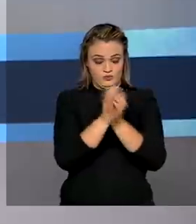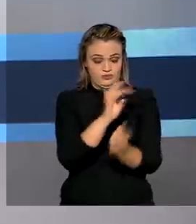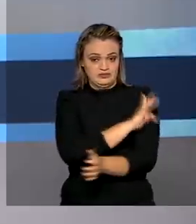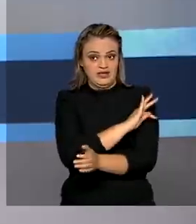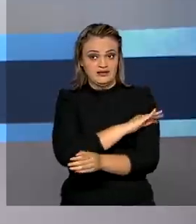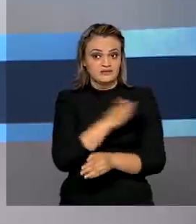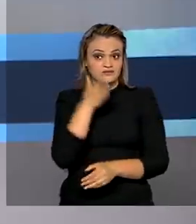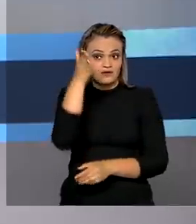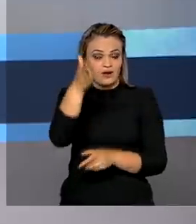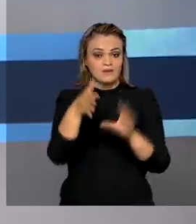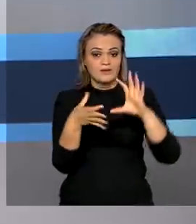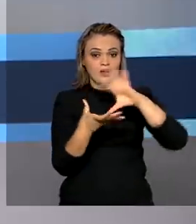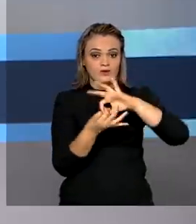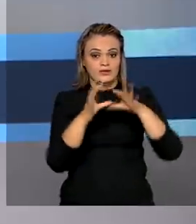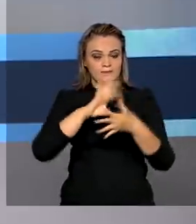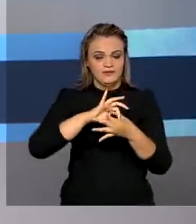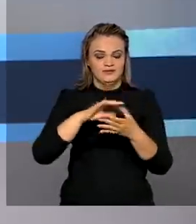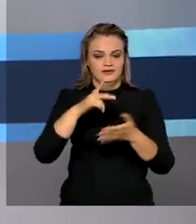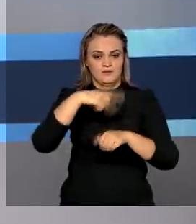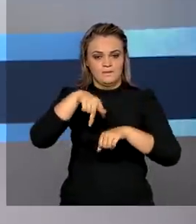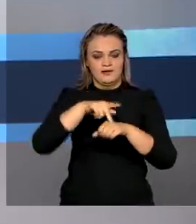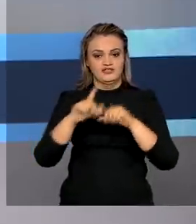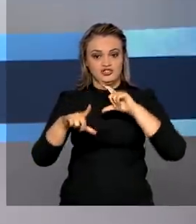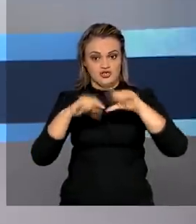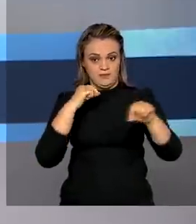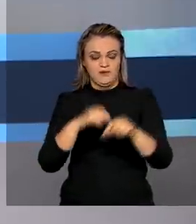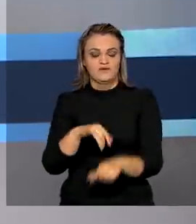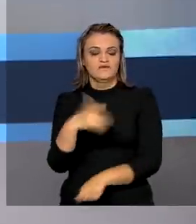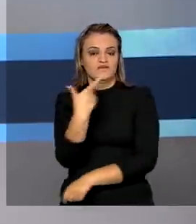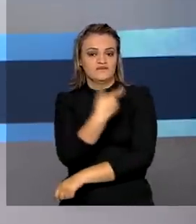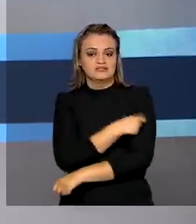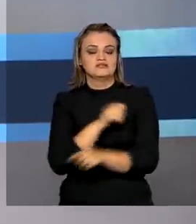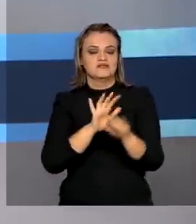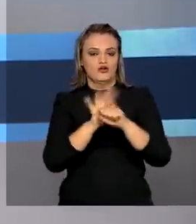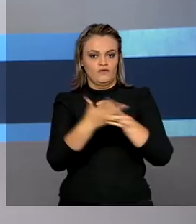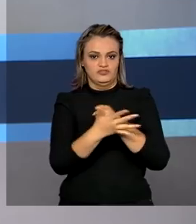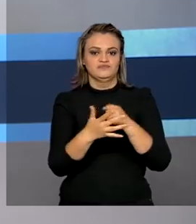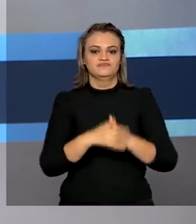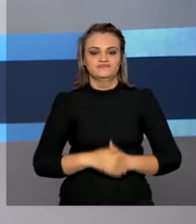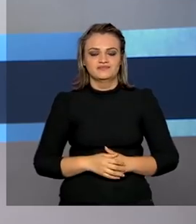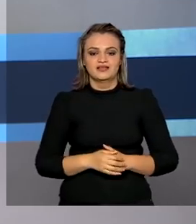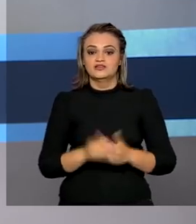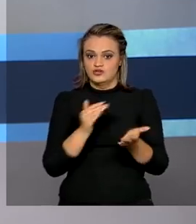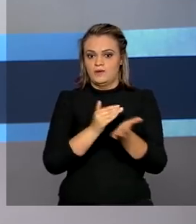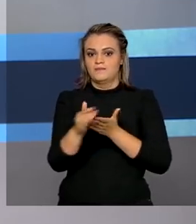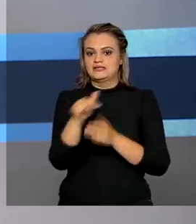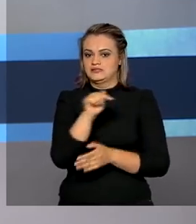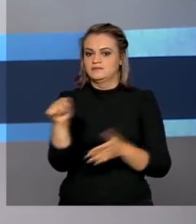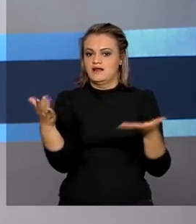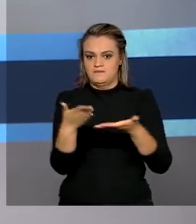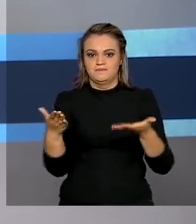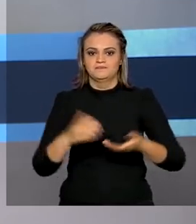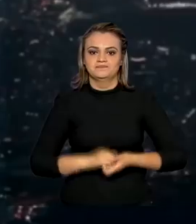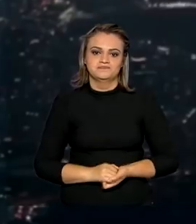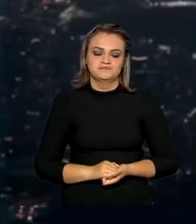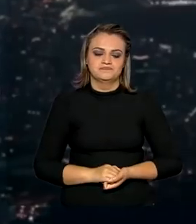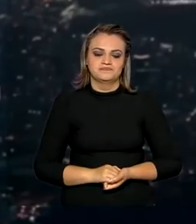participar das Olimpíadas de Tóquio, no Japão, vão ser vacinados contra a Covid-19. A vacinação já começa essa semana.